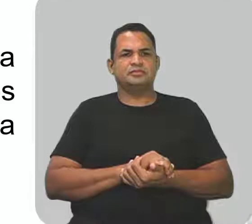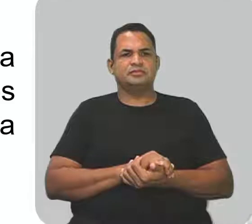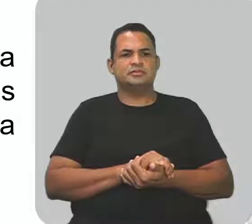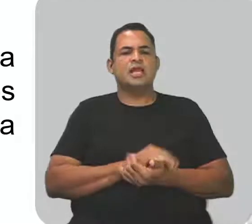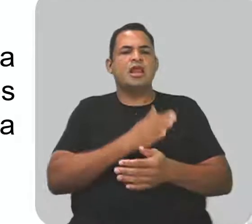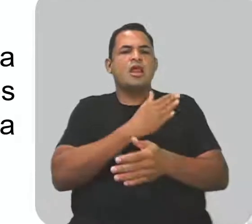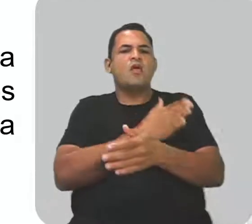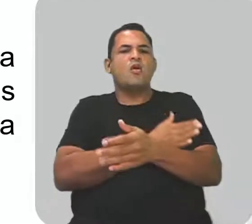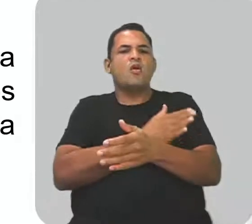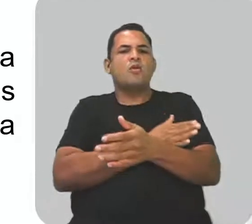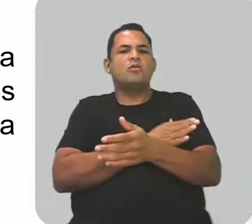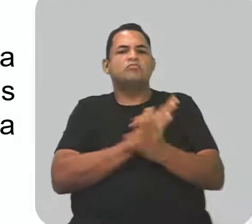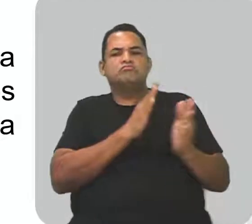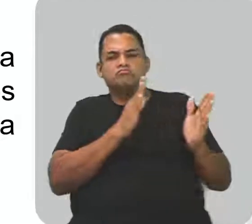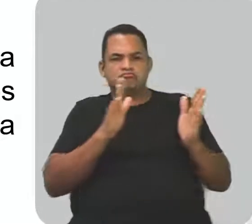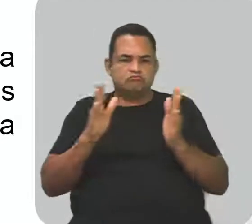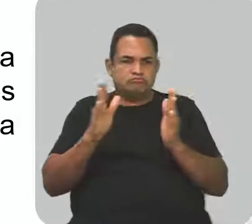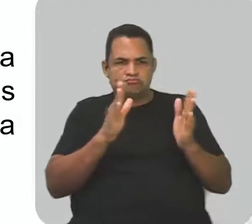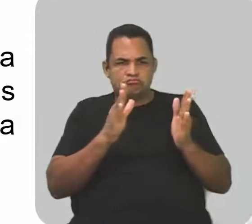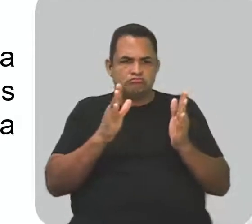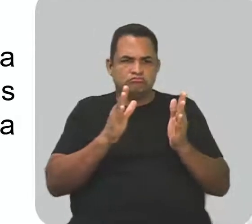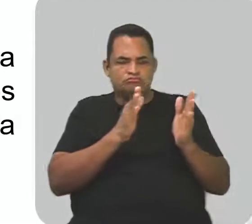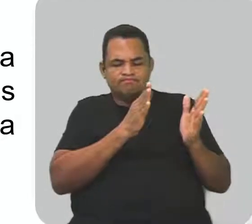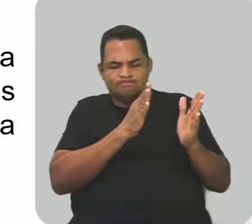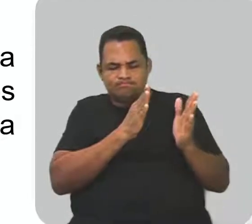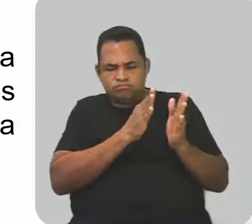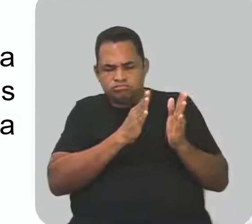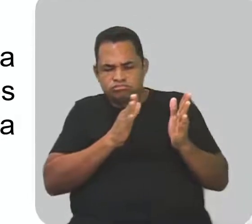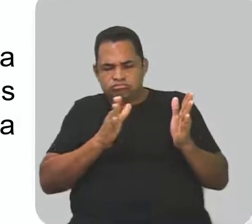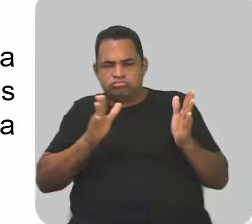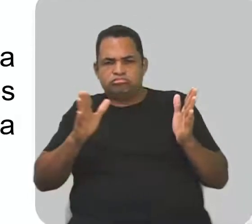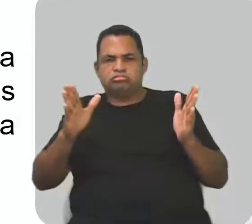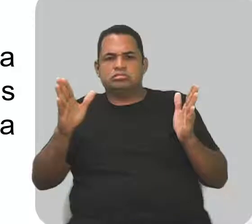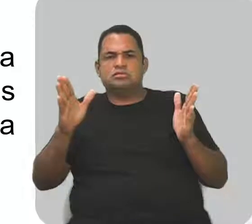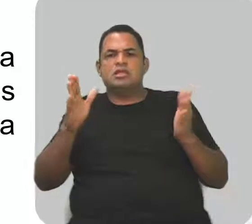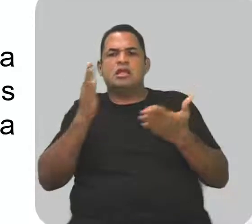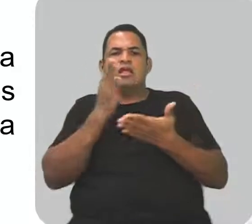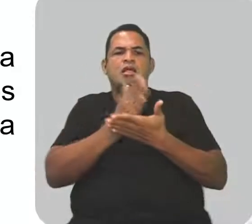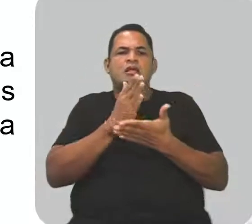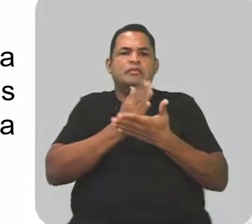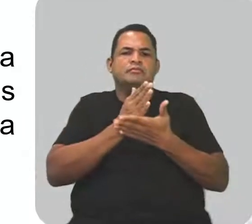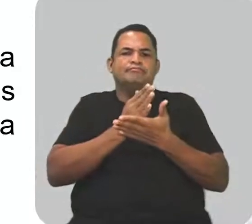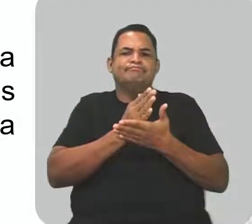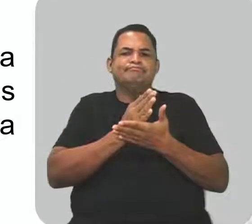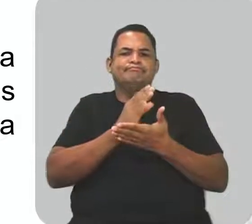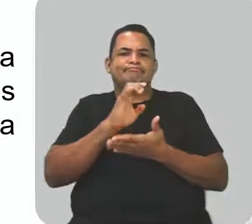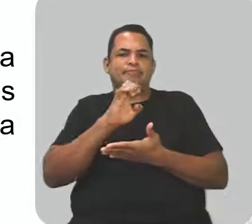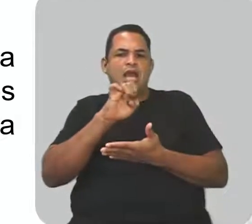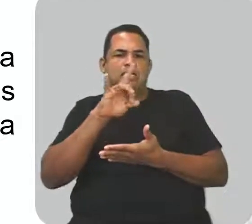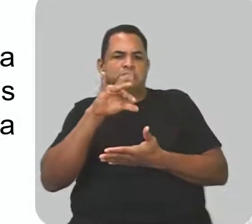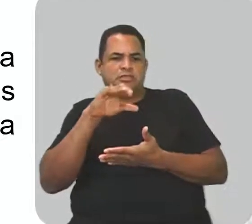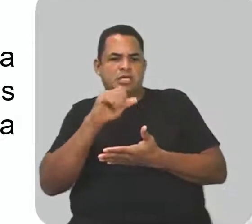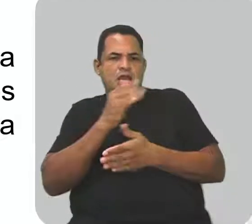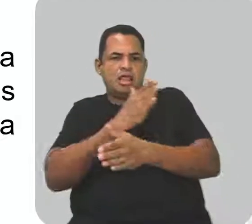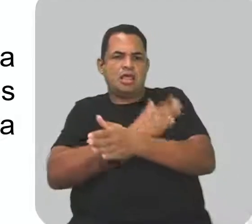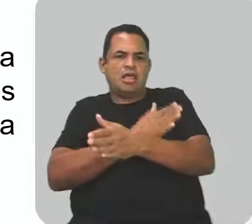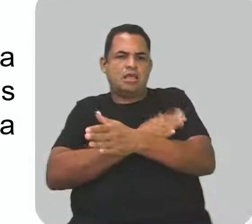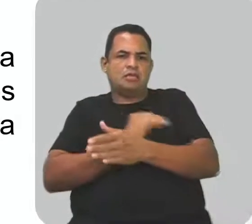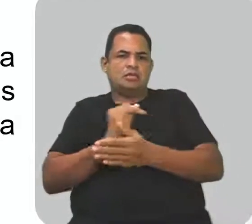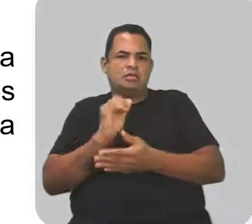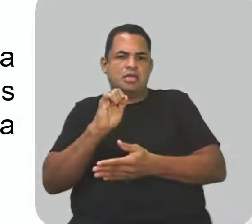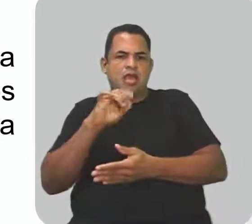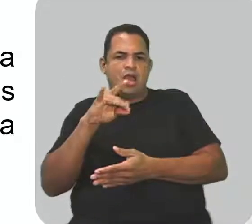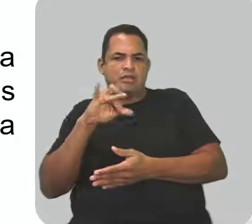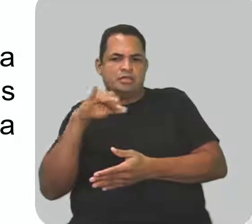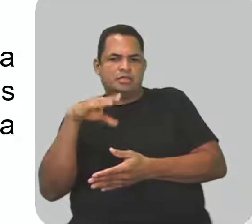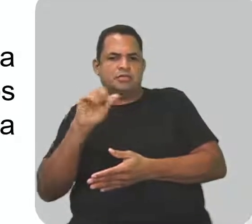Idade Média foi um longo período da história que esteve dividido em baixa Idade Média e alta